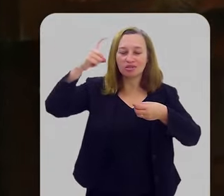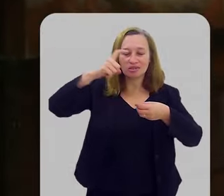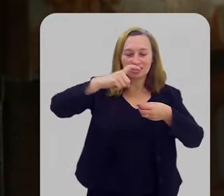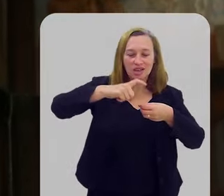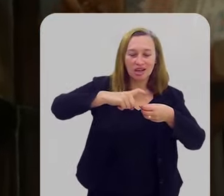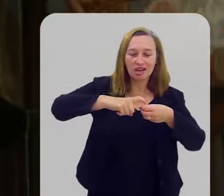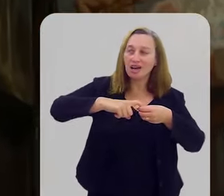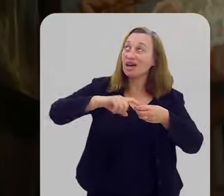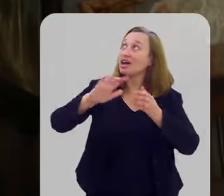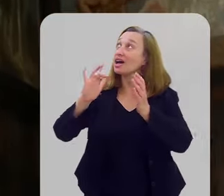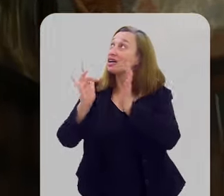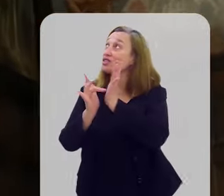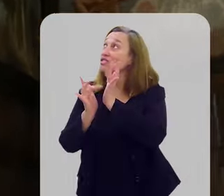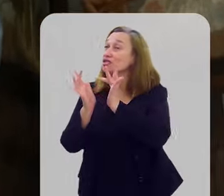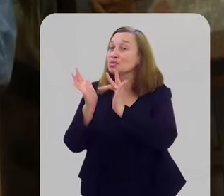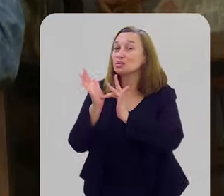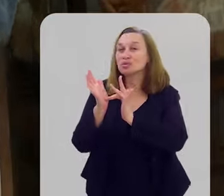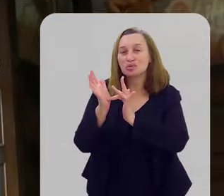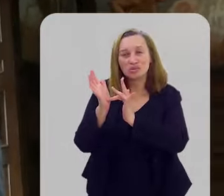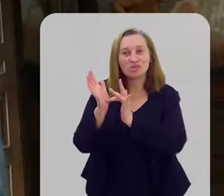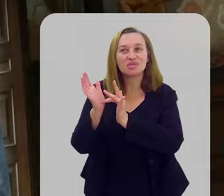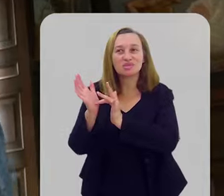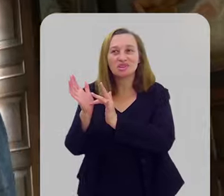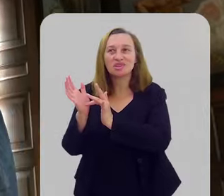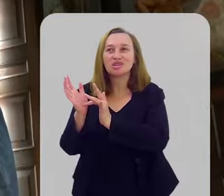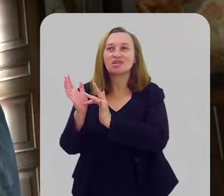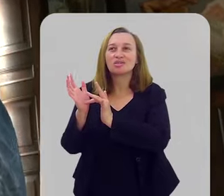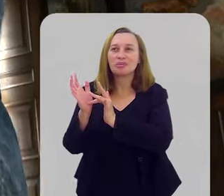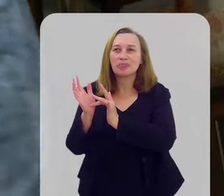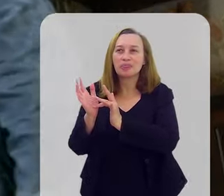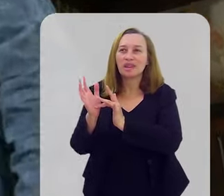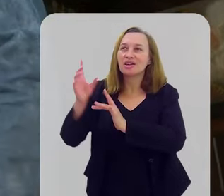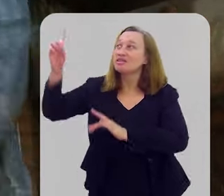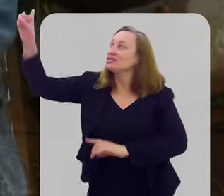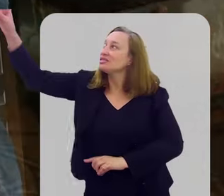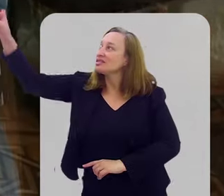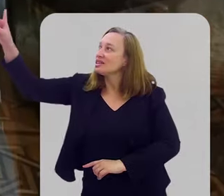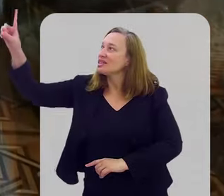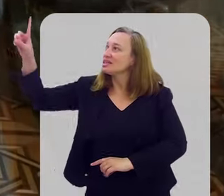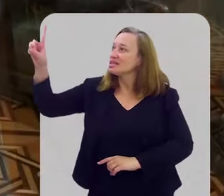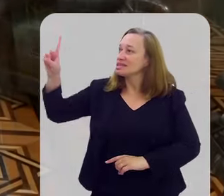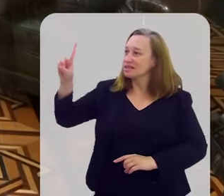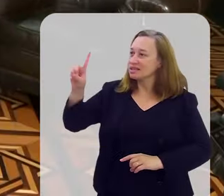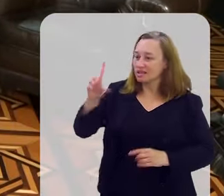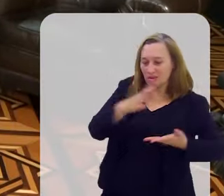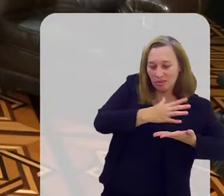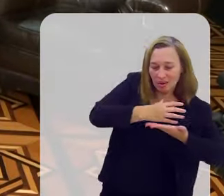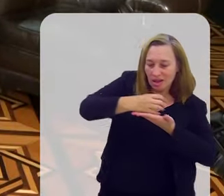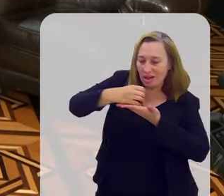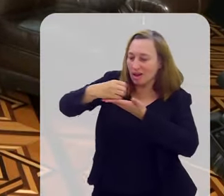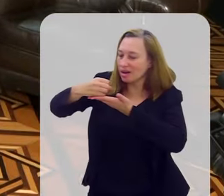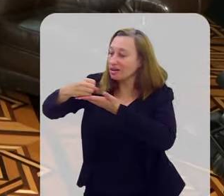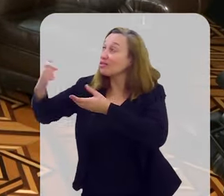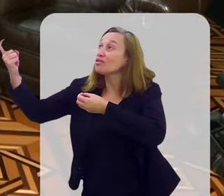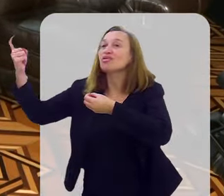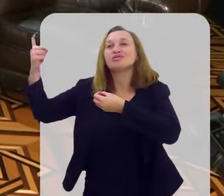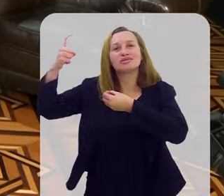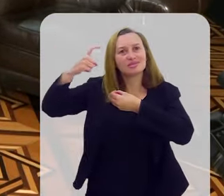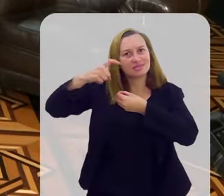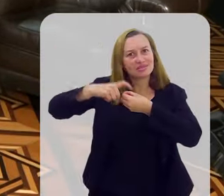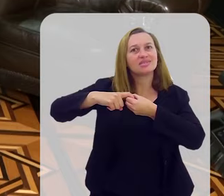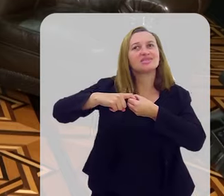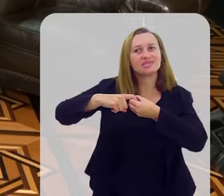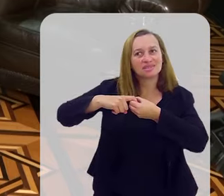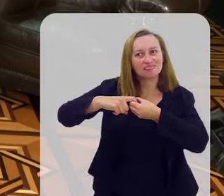Assentado está E um dia Ele voltará